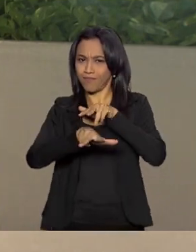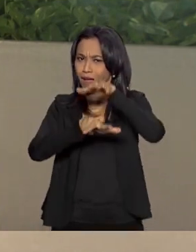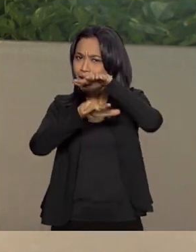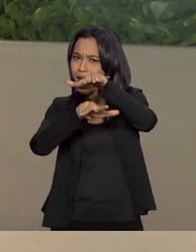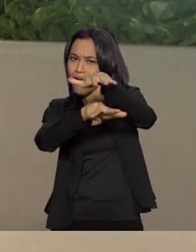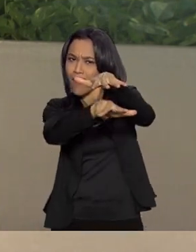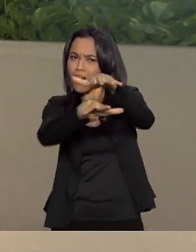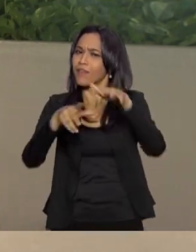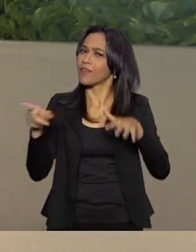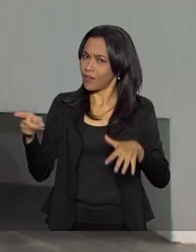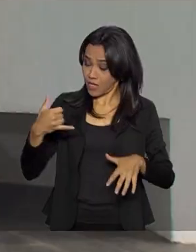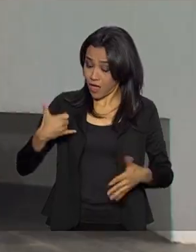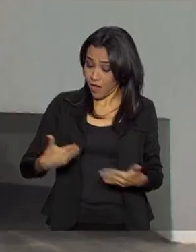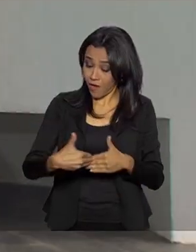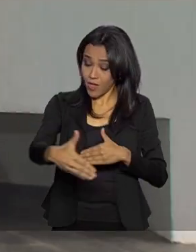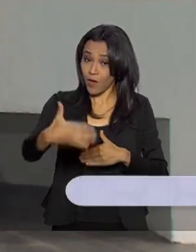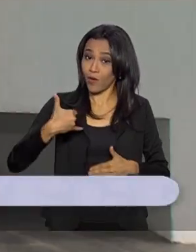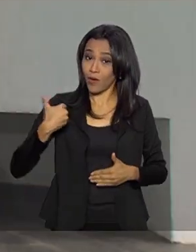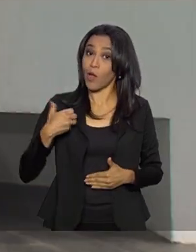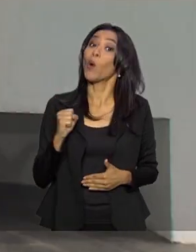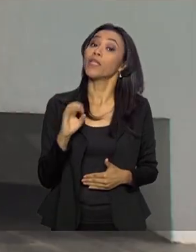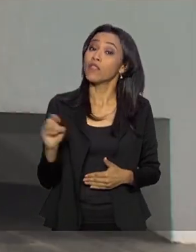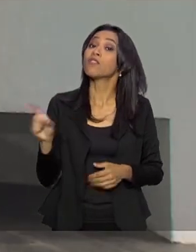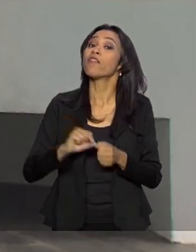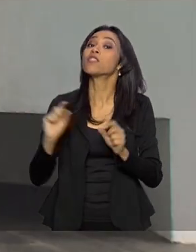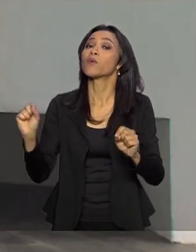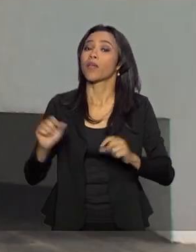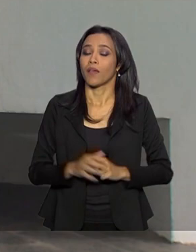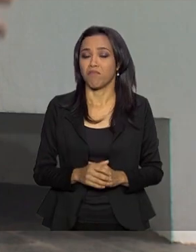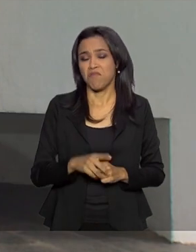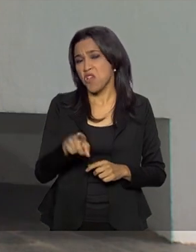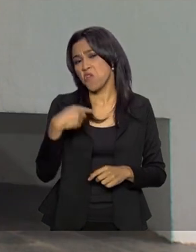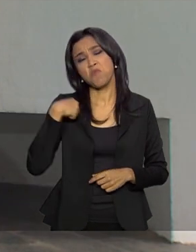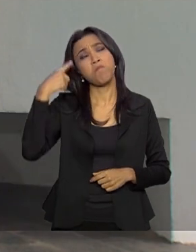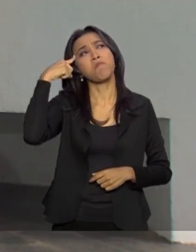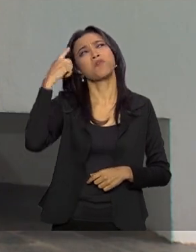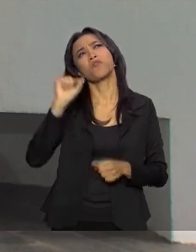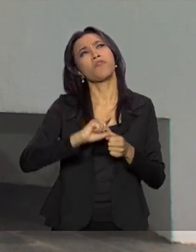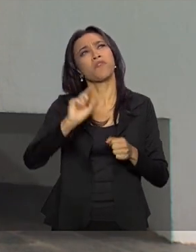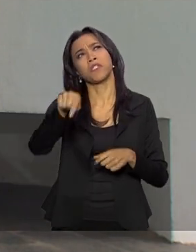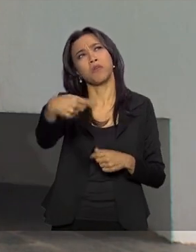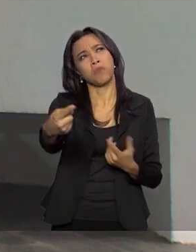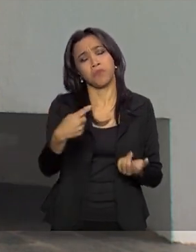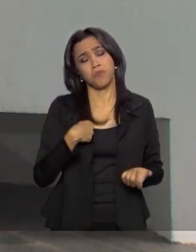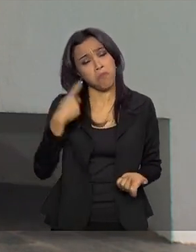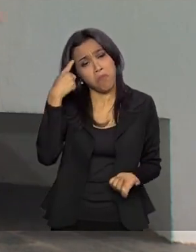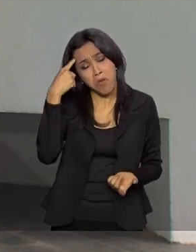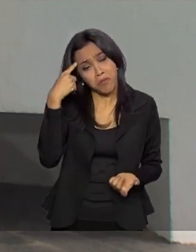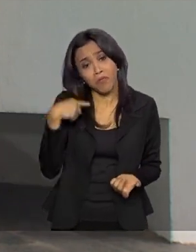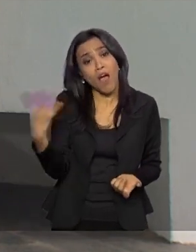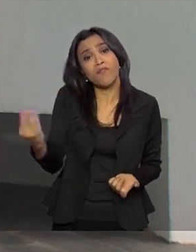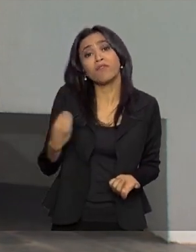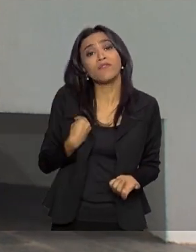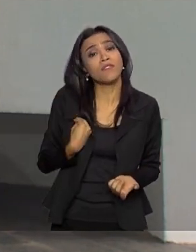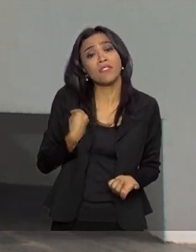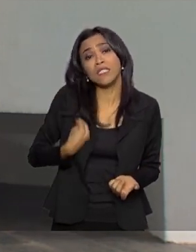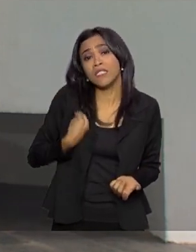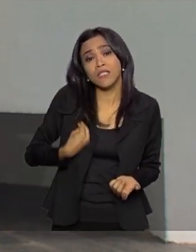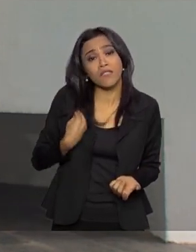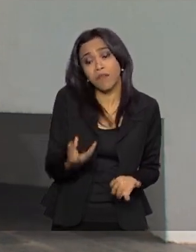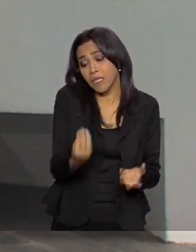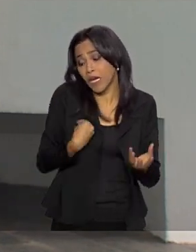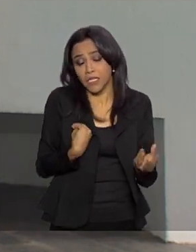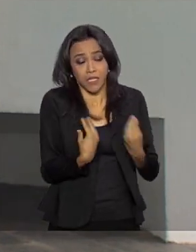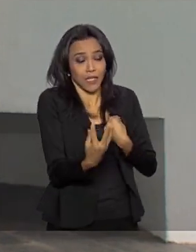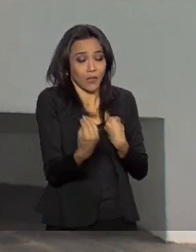O que você vai aprontar dessa vez? Eu não penso nada na vida, o que eu vou fazer depois? A vida vai me trazendo, eu